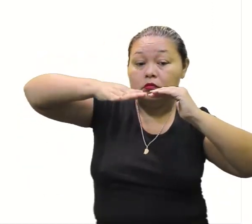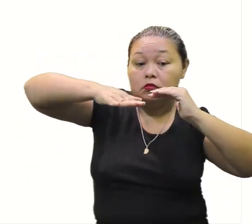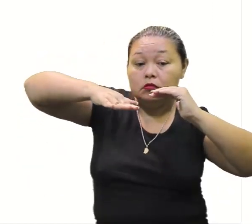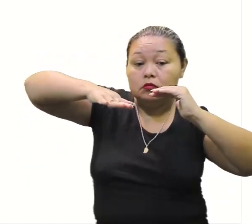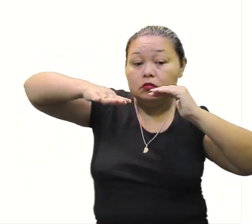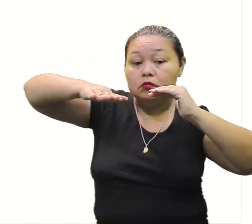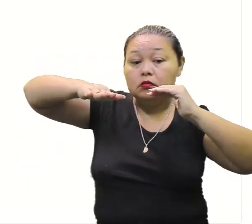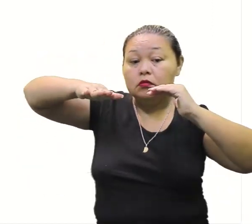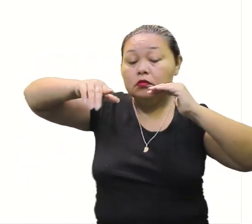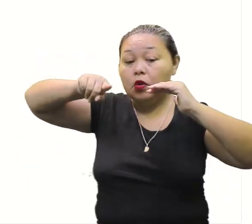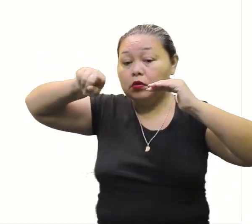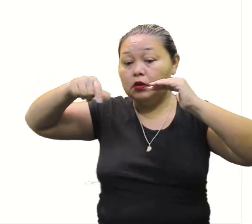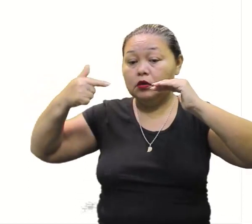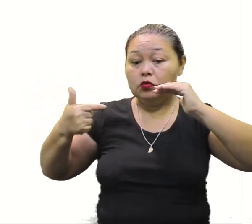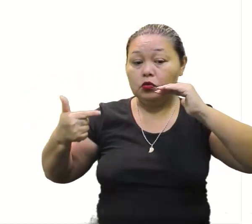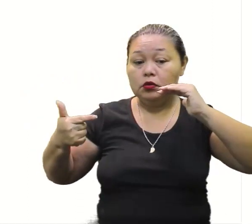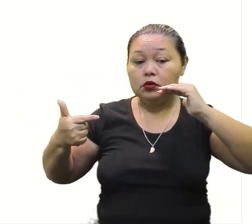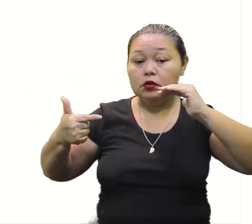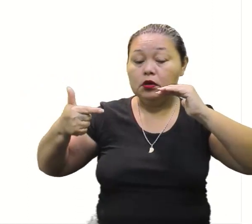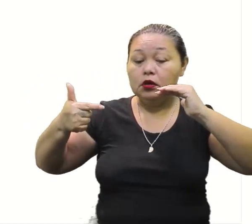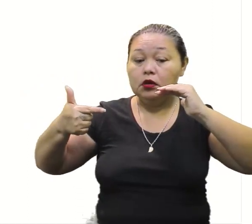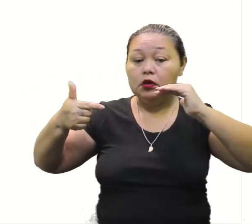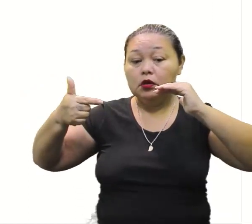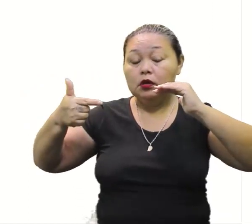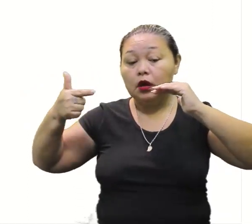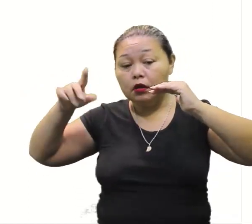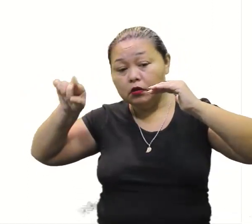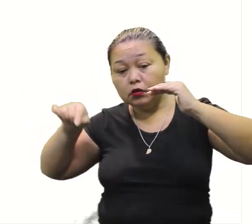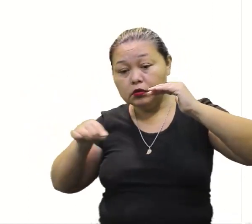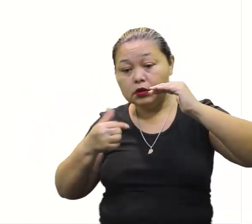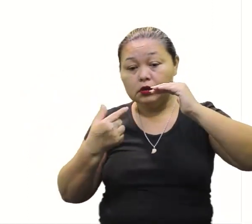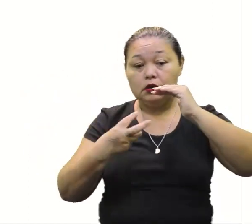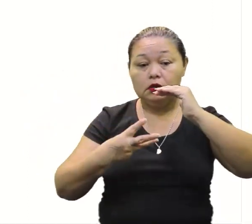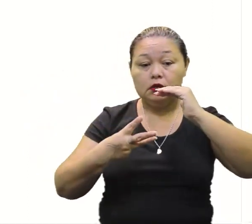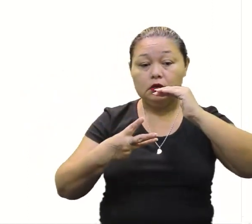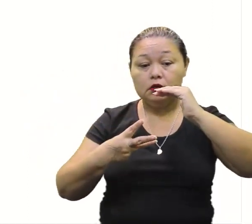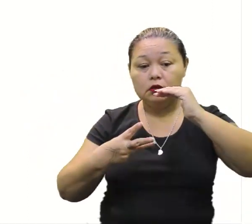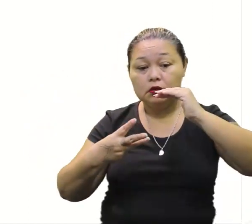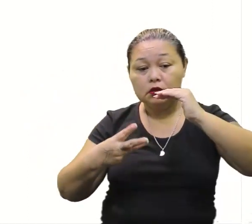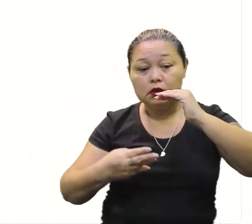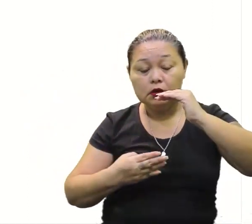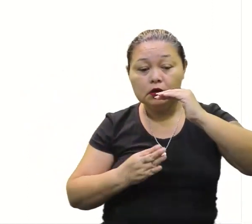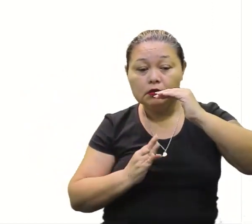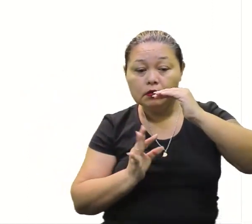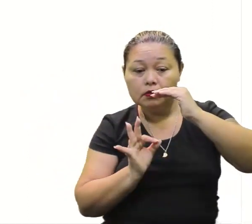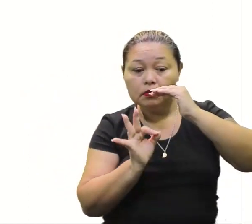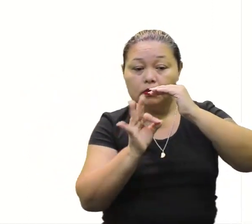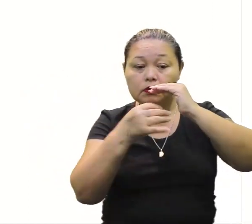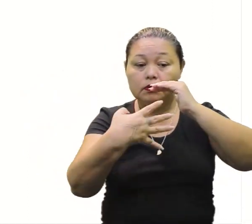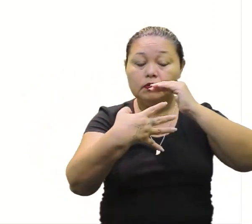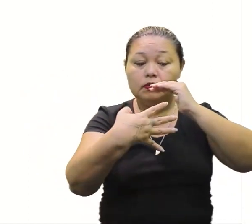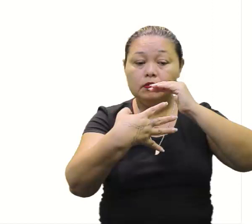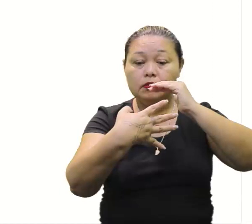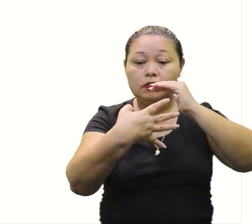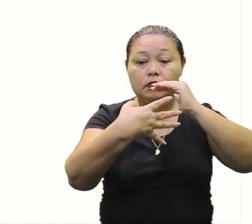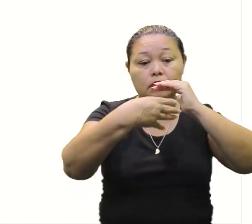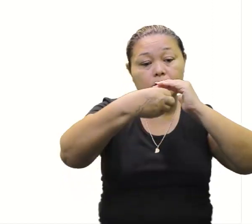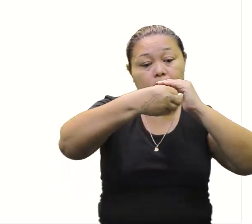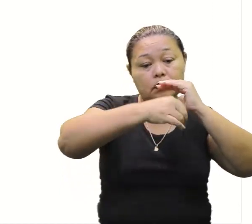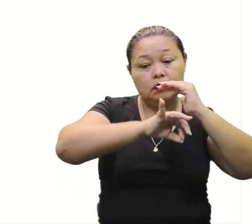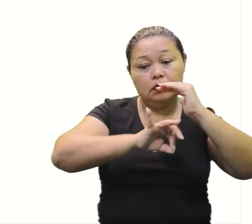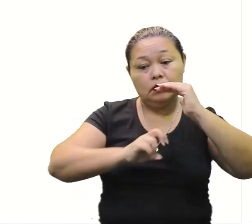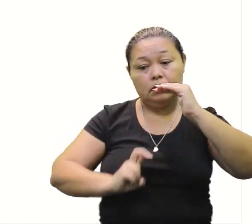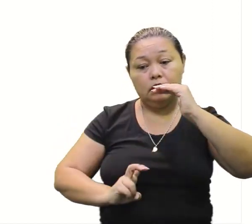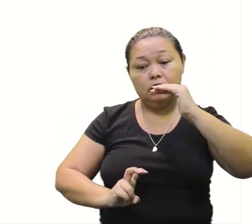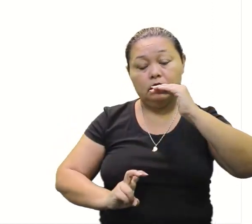Temos o tanque 1 ligado ao tanque 2, que está ligado ao 3, que está conectado com 4, que está